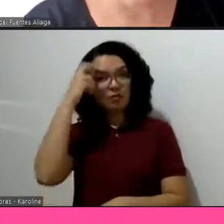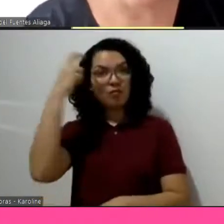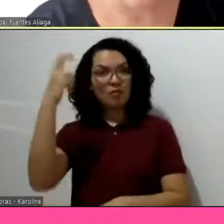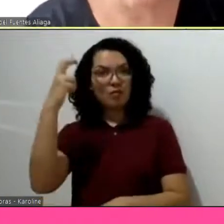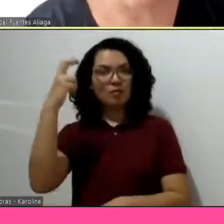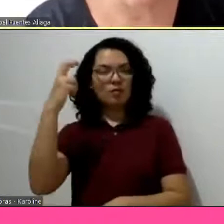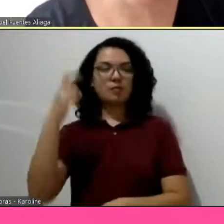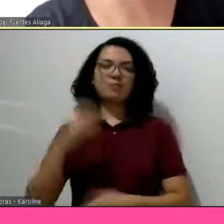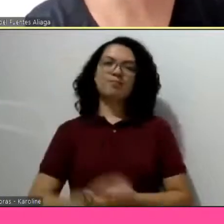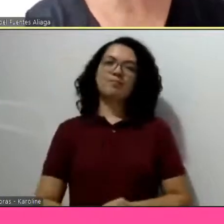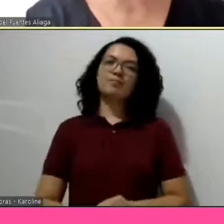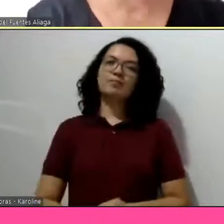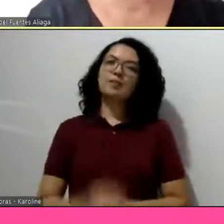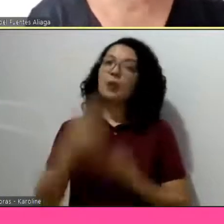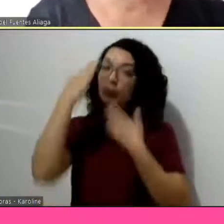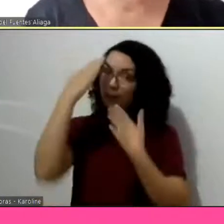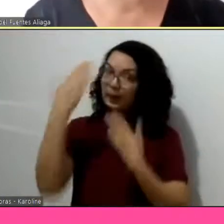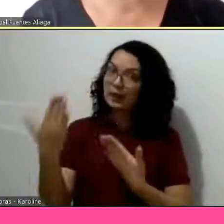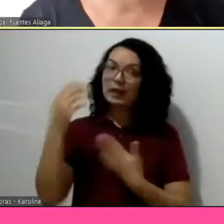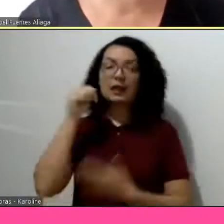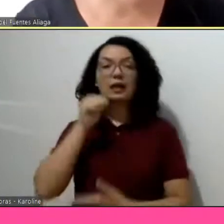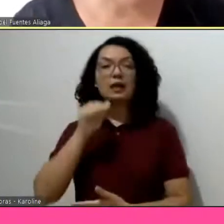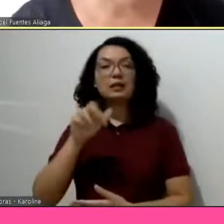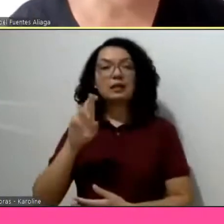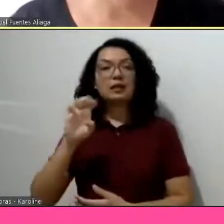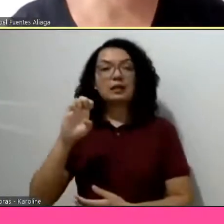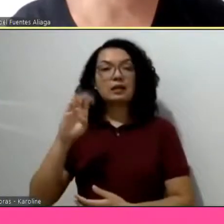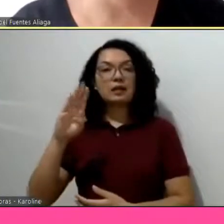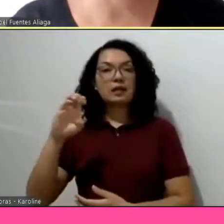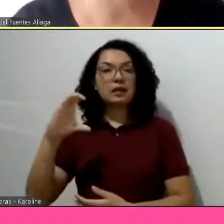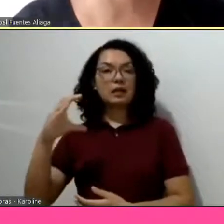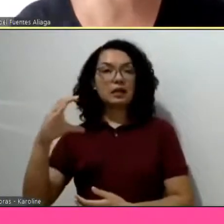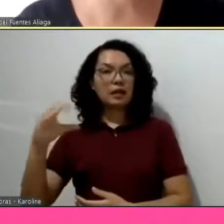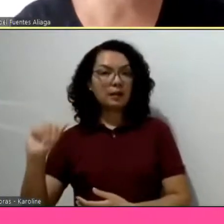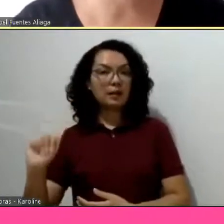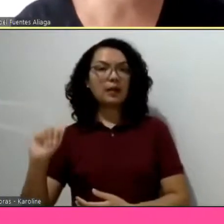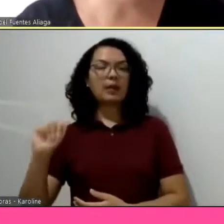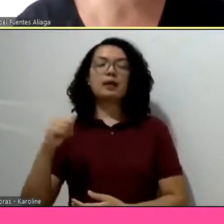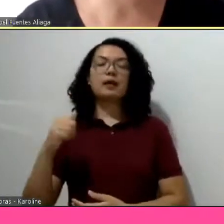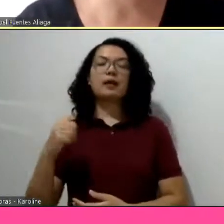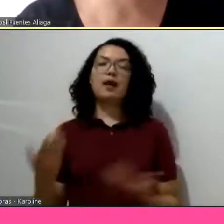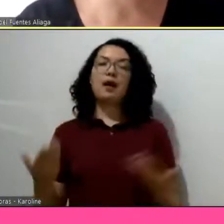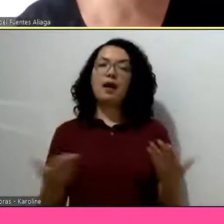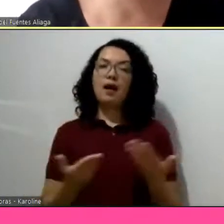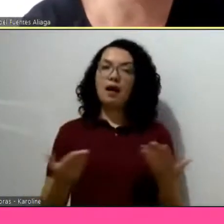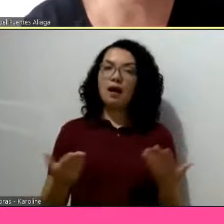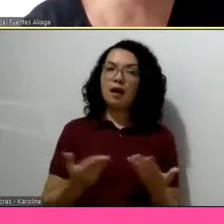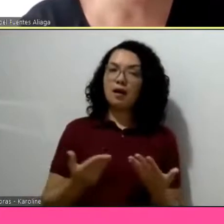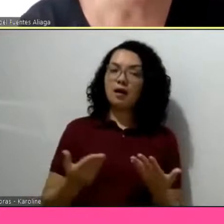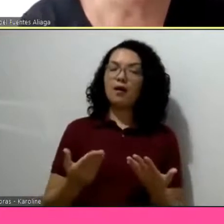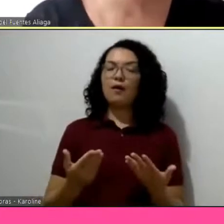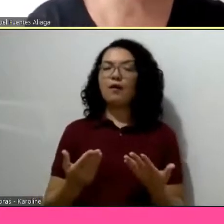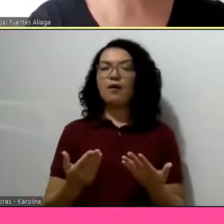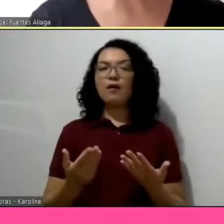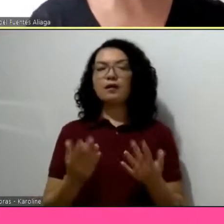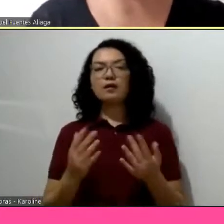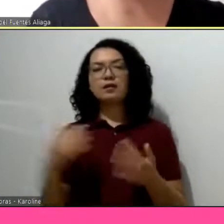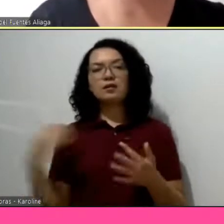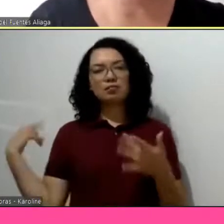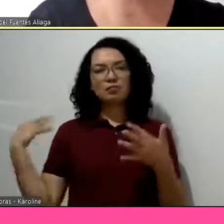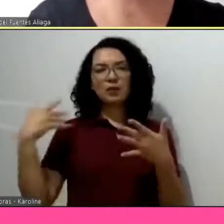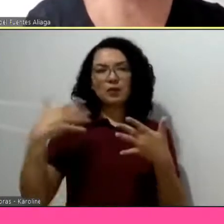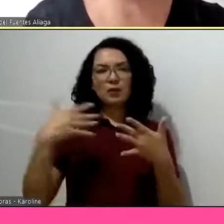Obrigada, Rebeca. Eu vou terminar aqui um pouco a minha participação e vou